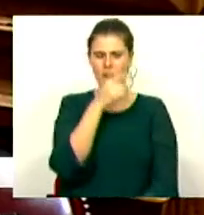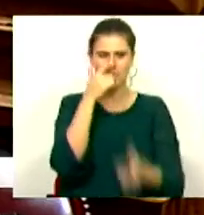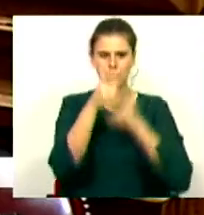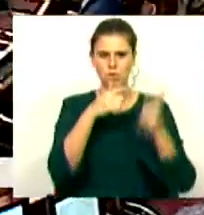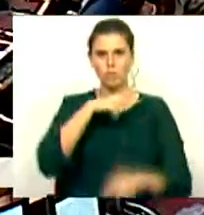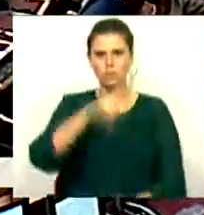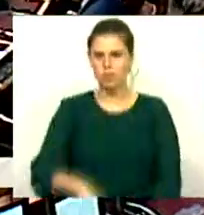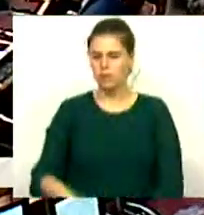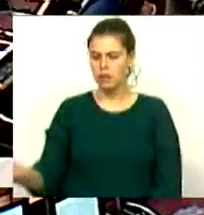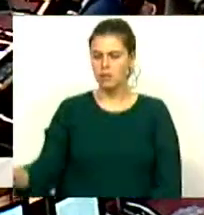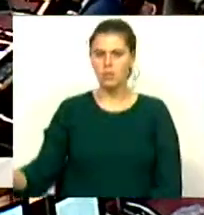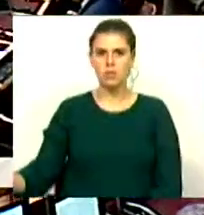portugueses. Muito obrigado.